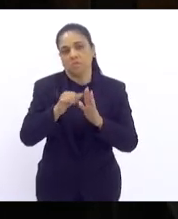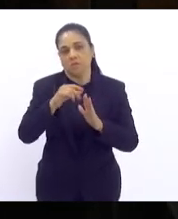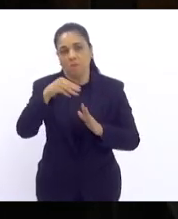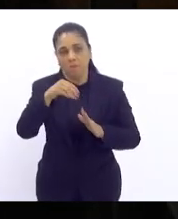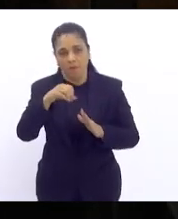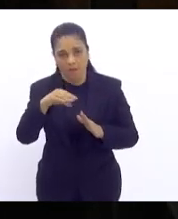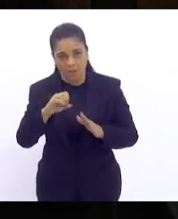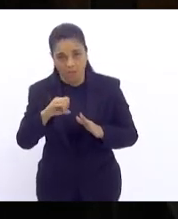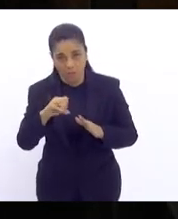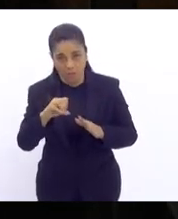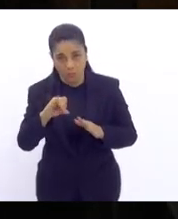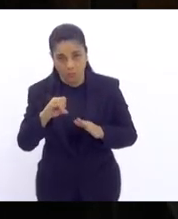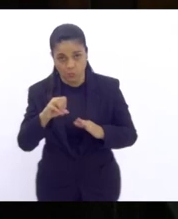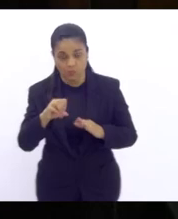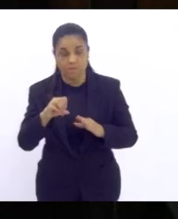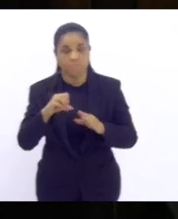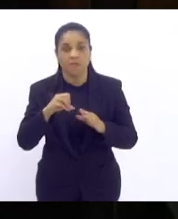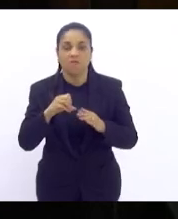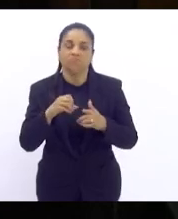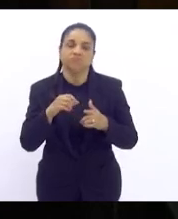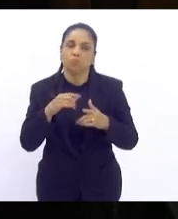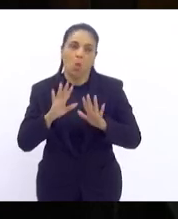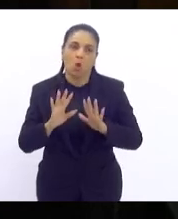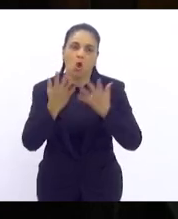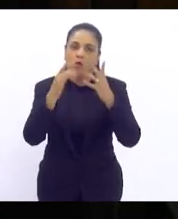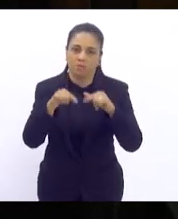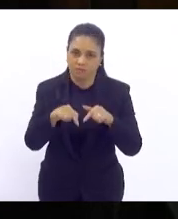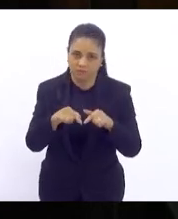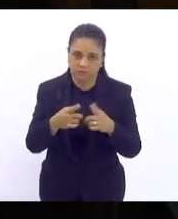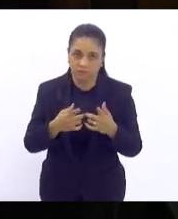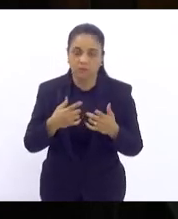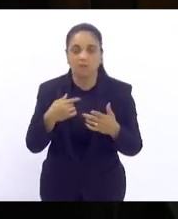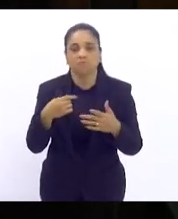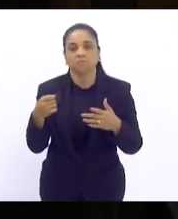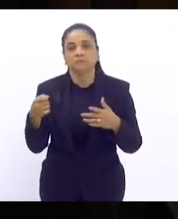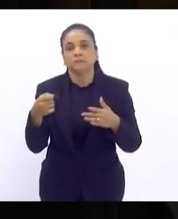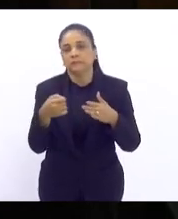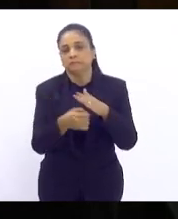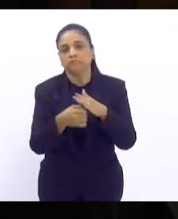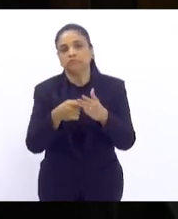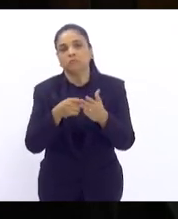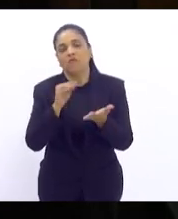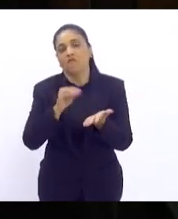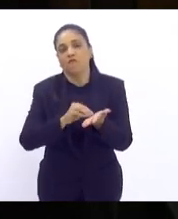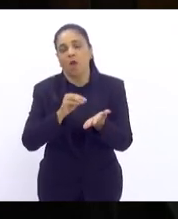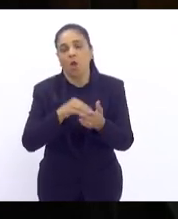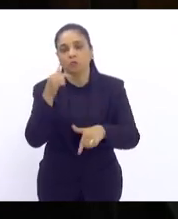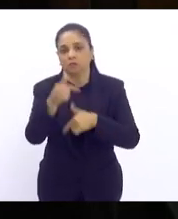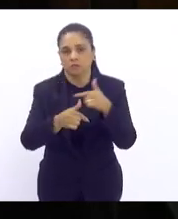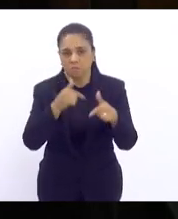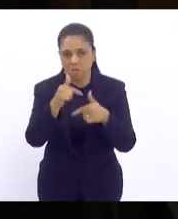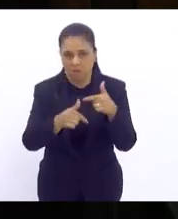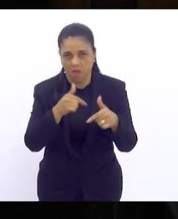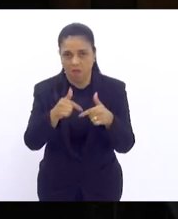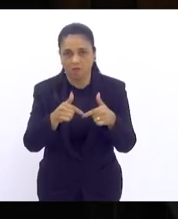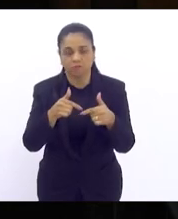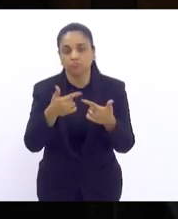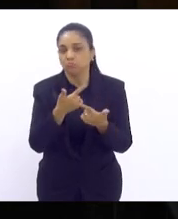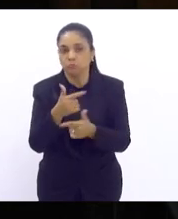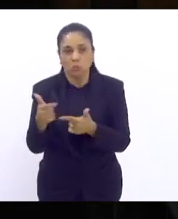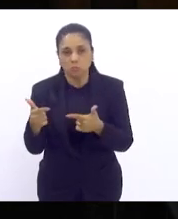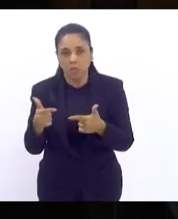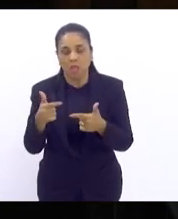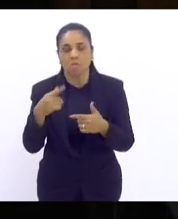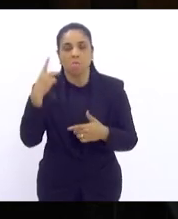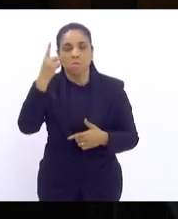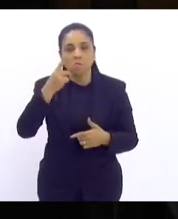que temos o desemprego em alta e não temos em especial no Rio de Janeiro qualquer política pública de produção de